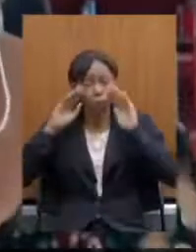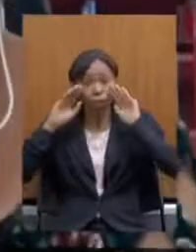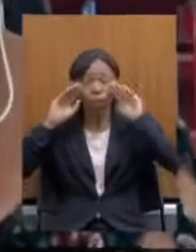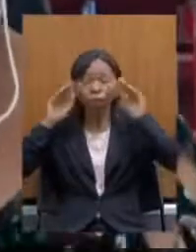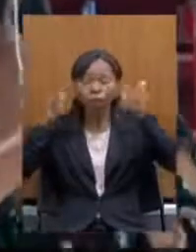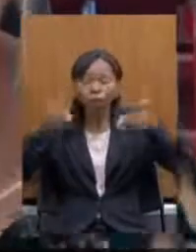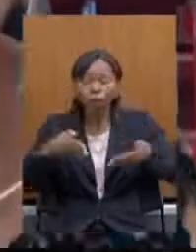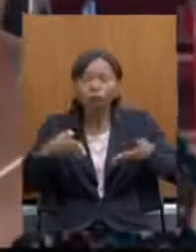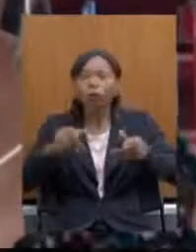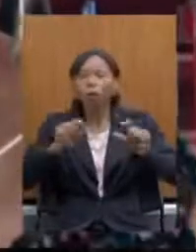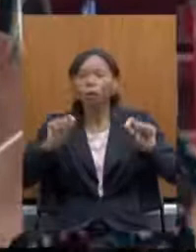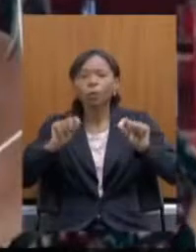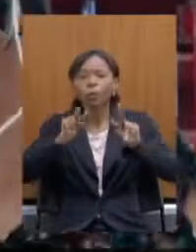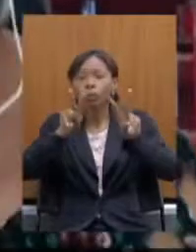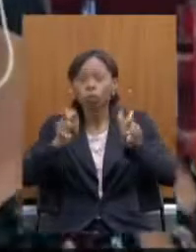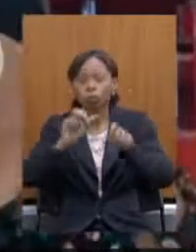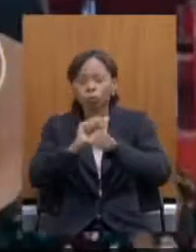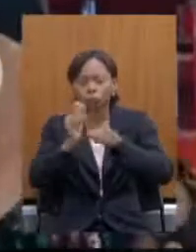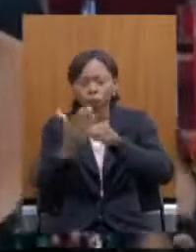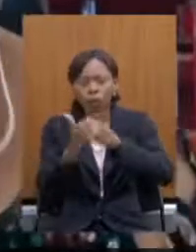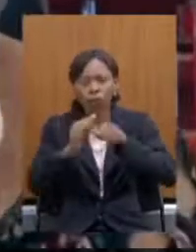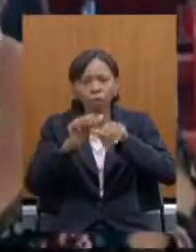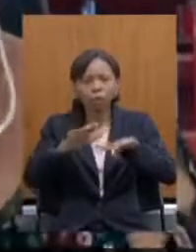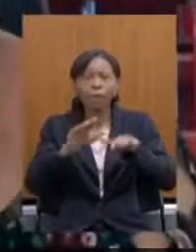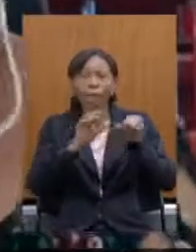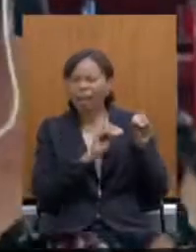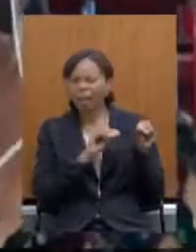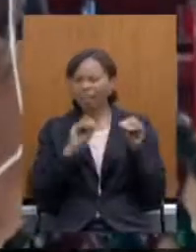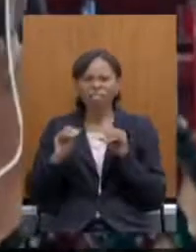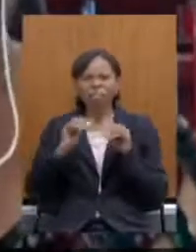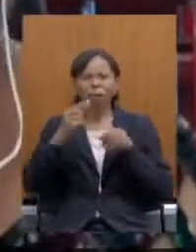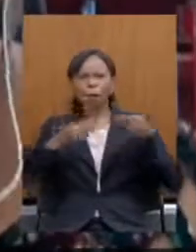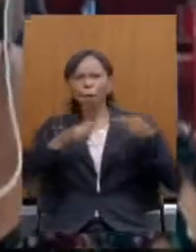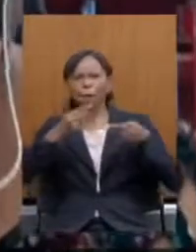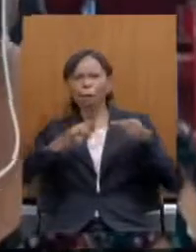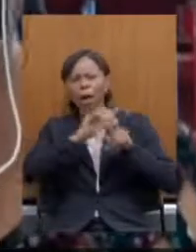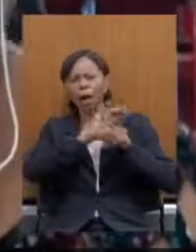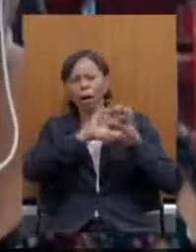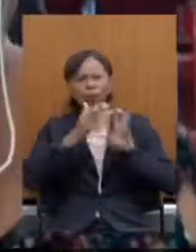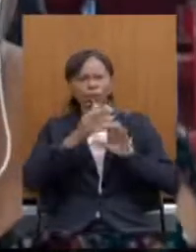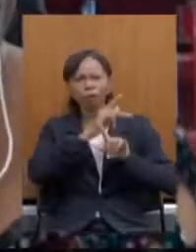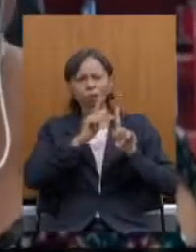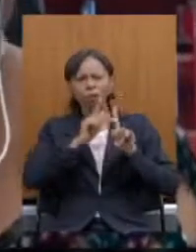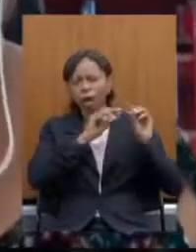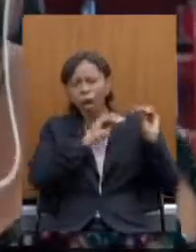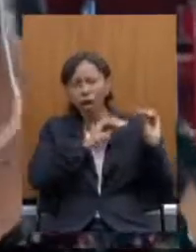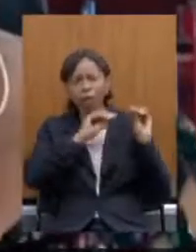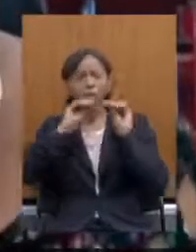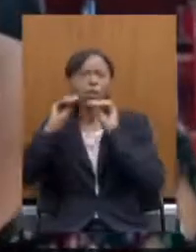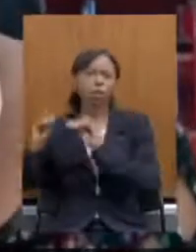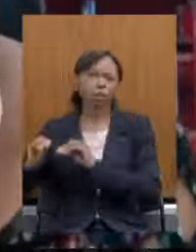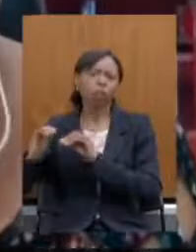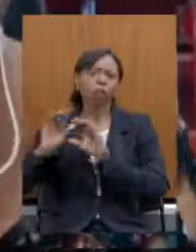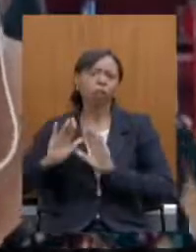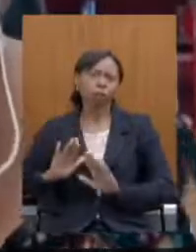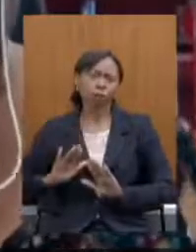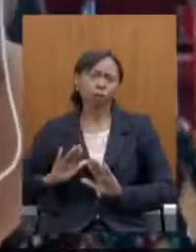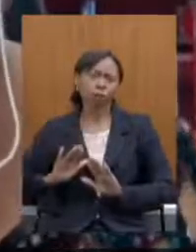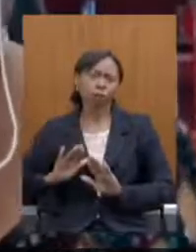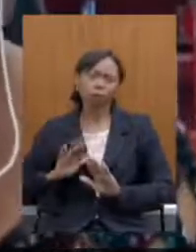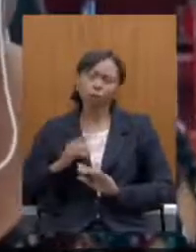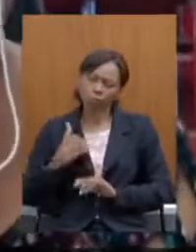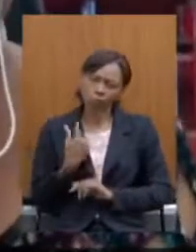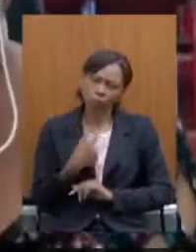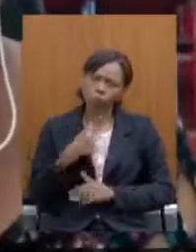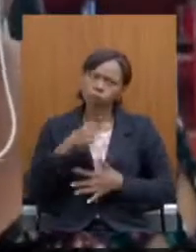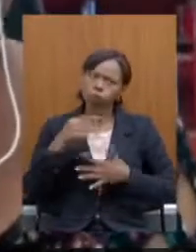agora na questão da pandemia e adie a discussão da reforma da Previdência no Estado de Minas Gerais essas são